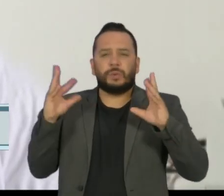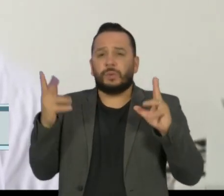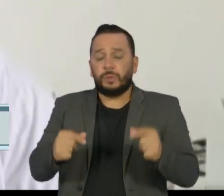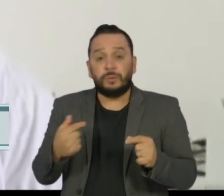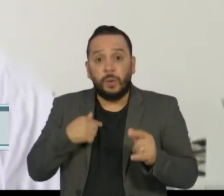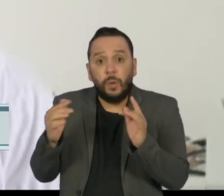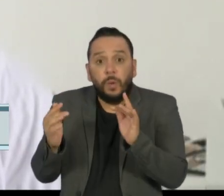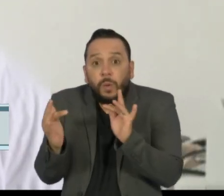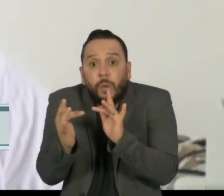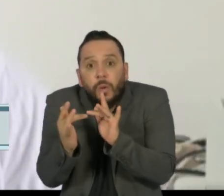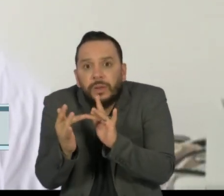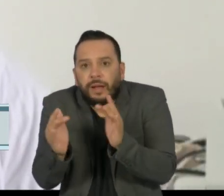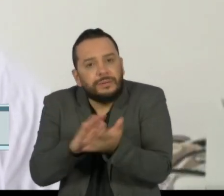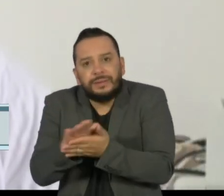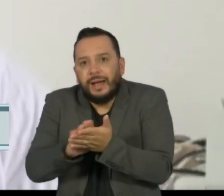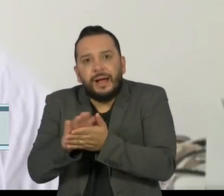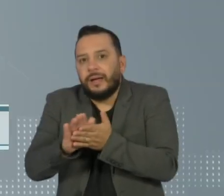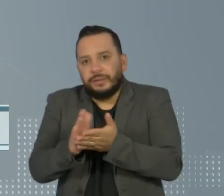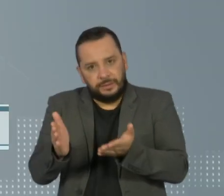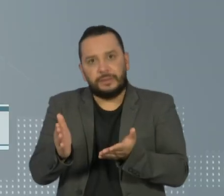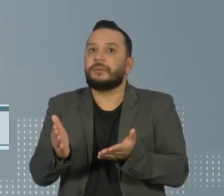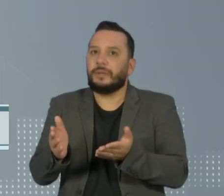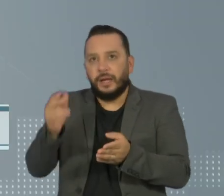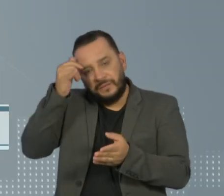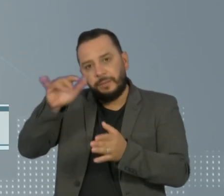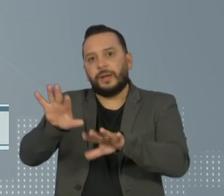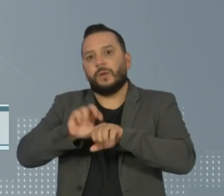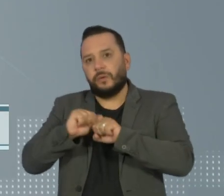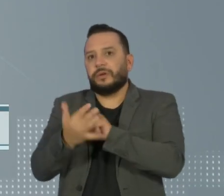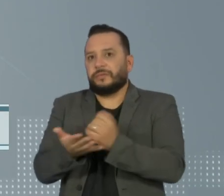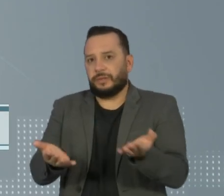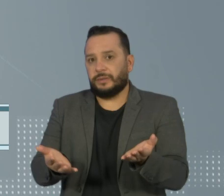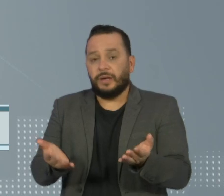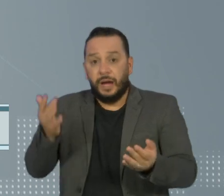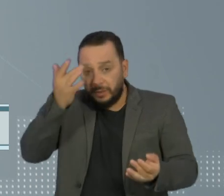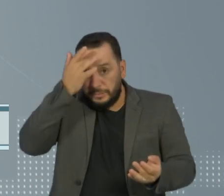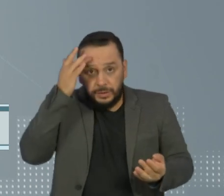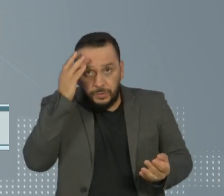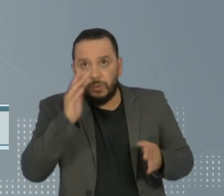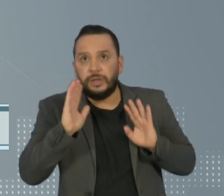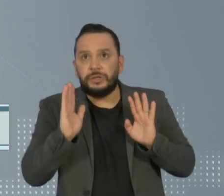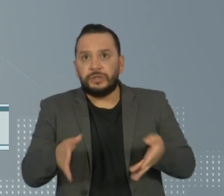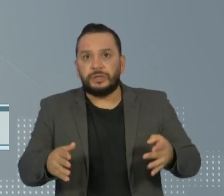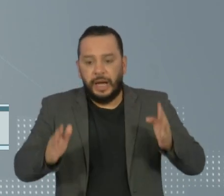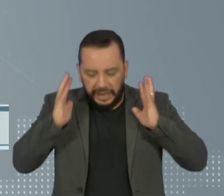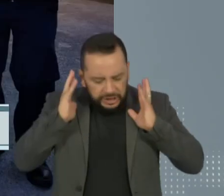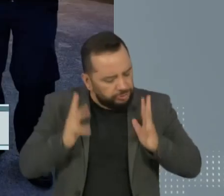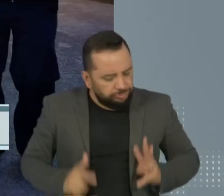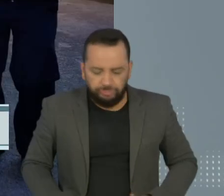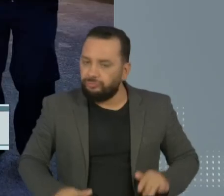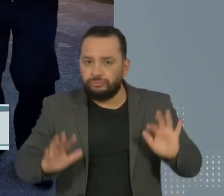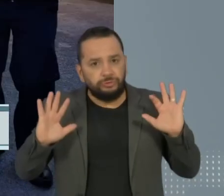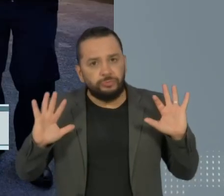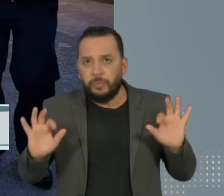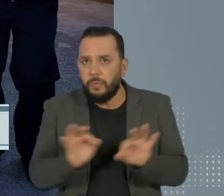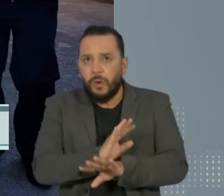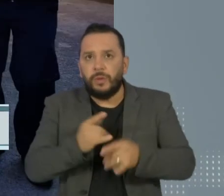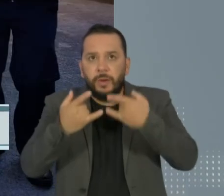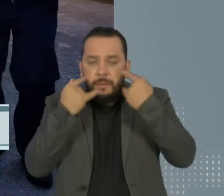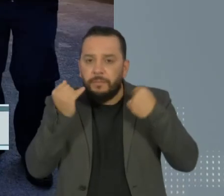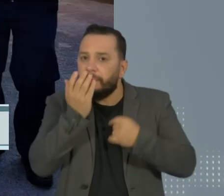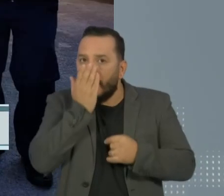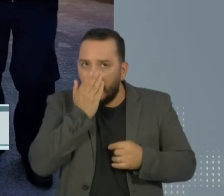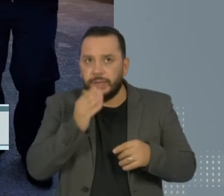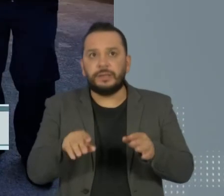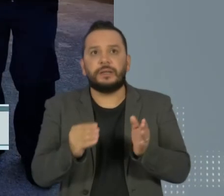contato com ninguém, ele deixa lá no local. Os colaboradores estão totalmente higienizados com máscaras